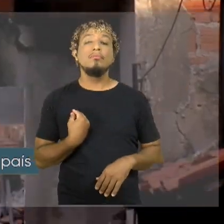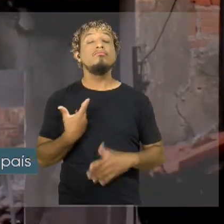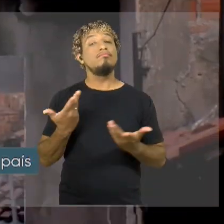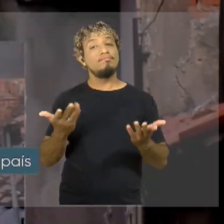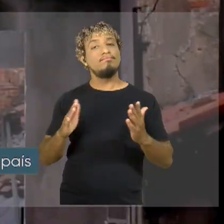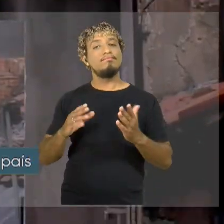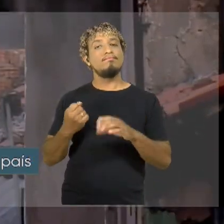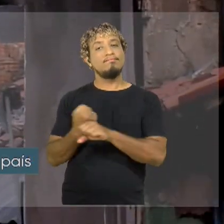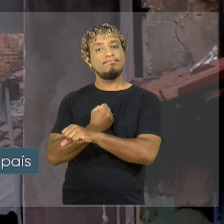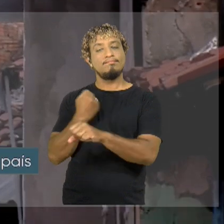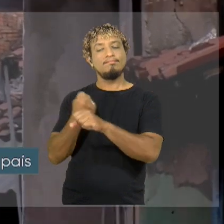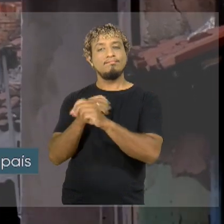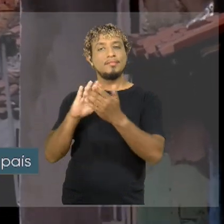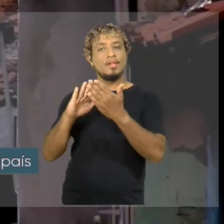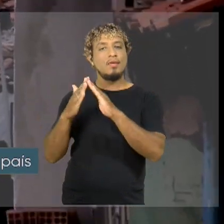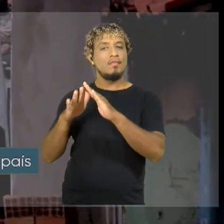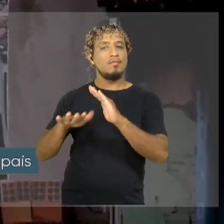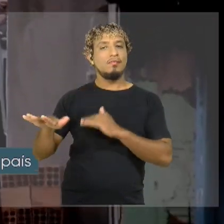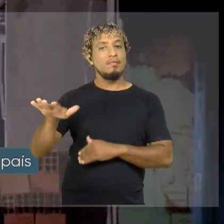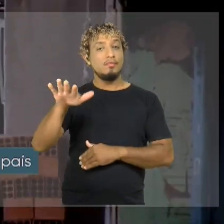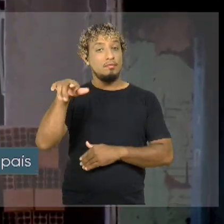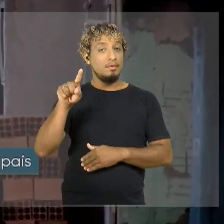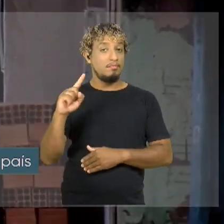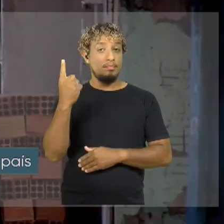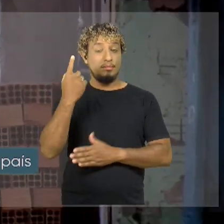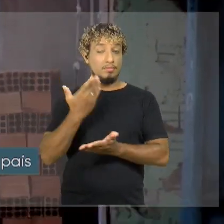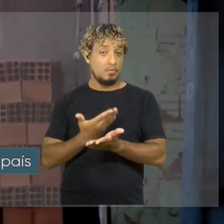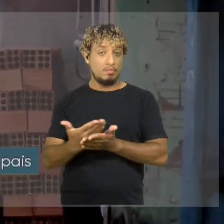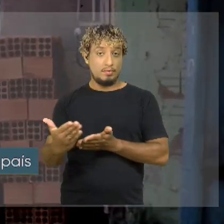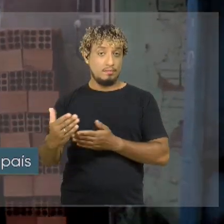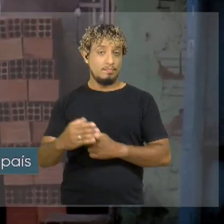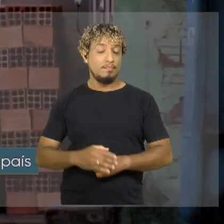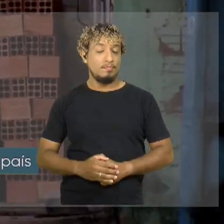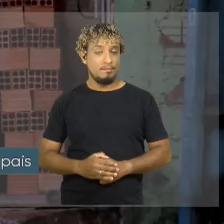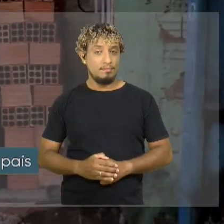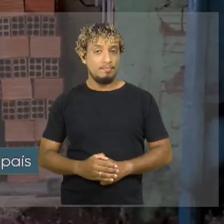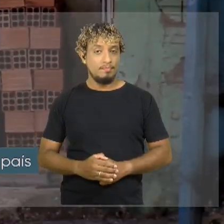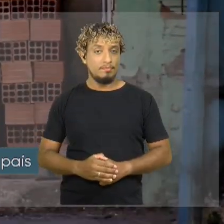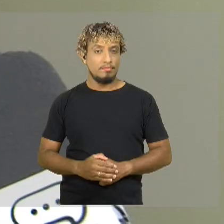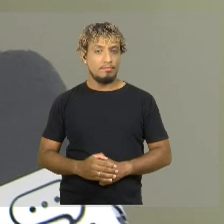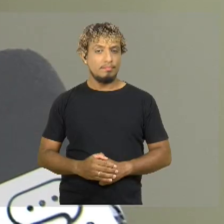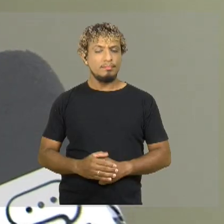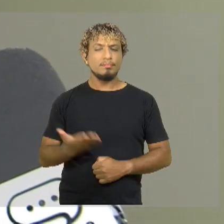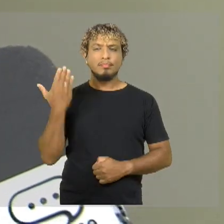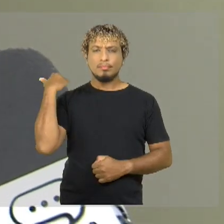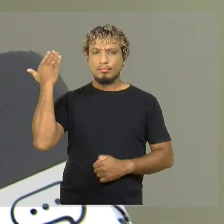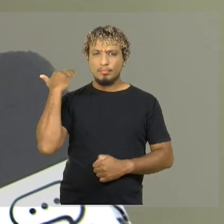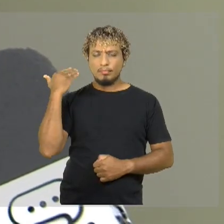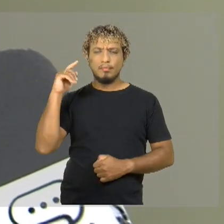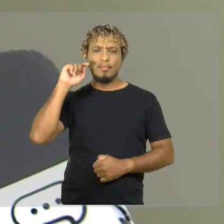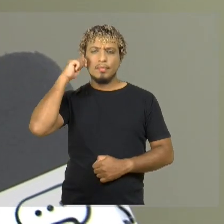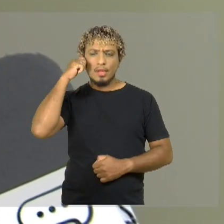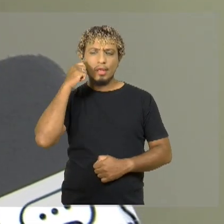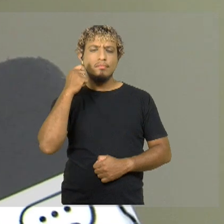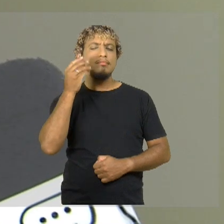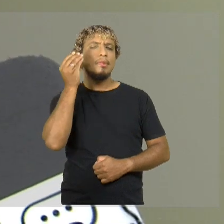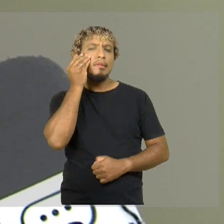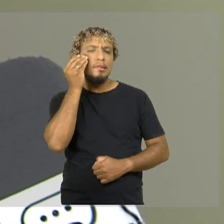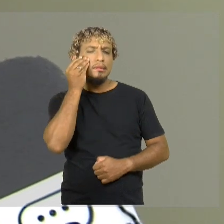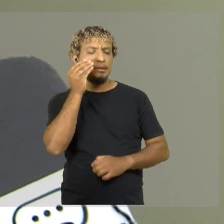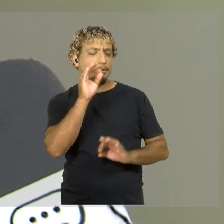favelas as primeiras moradias dessa população. Eles buscaram se organizar